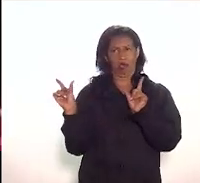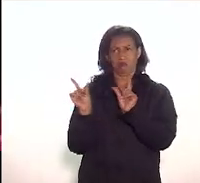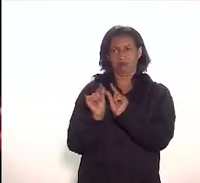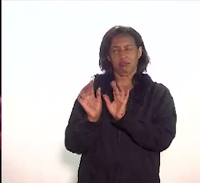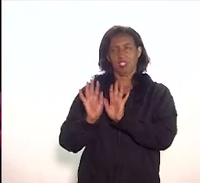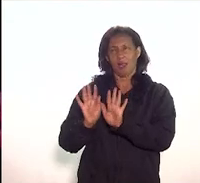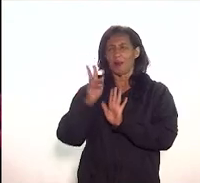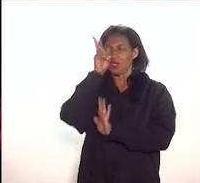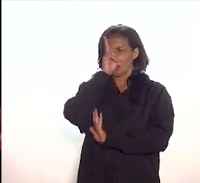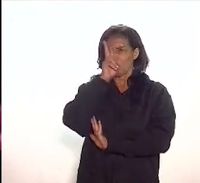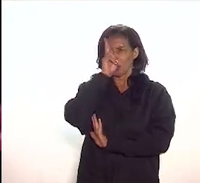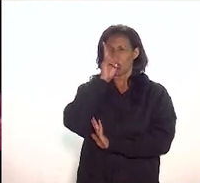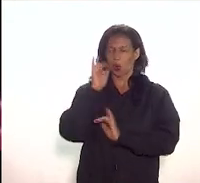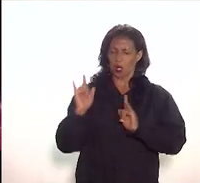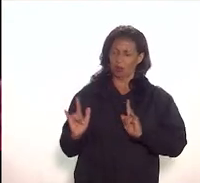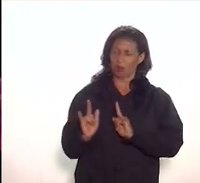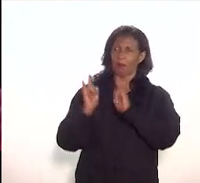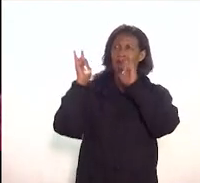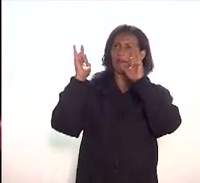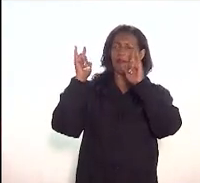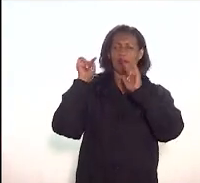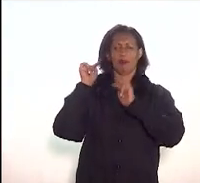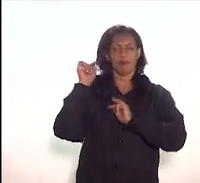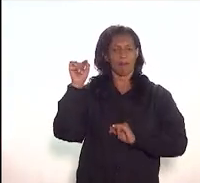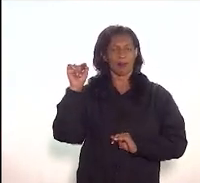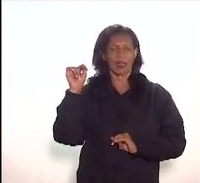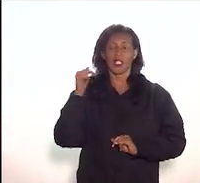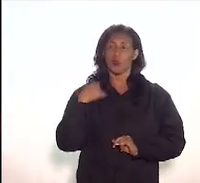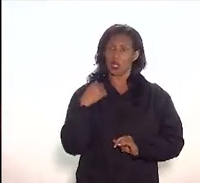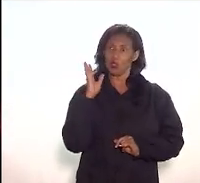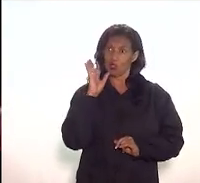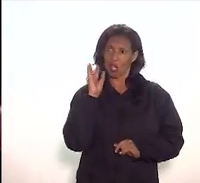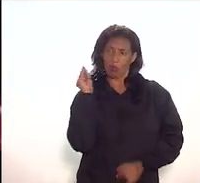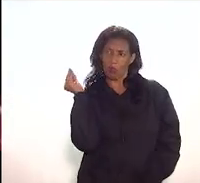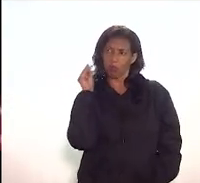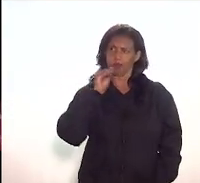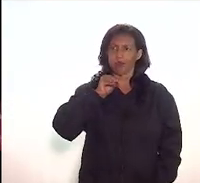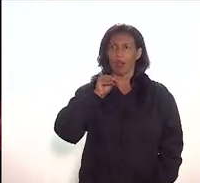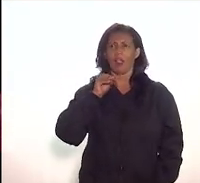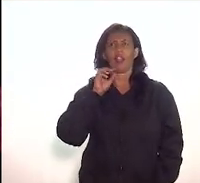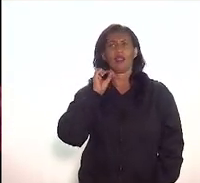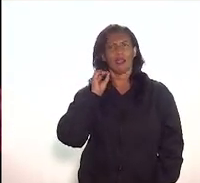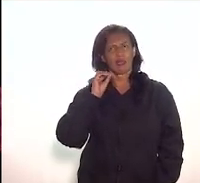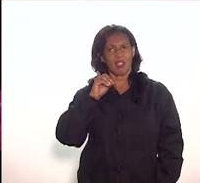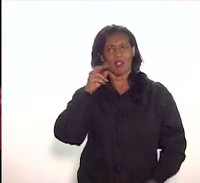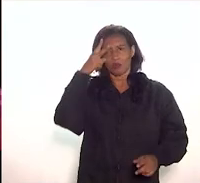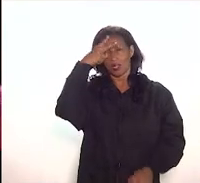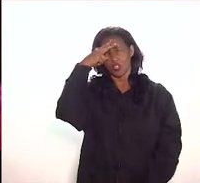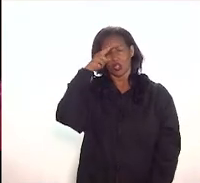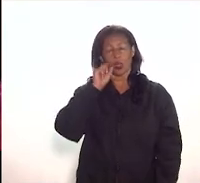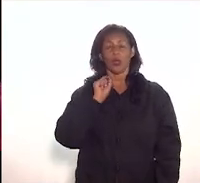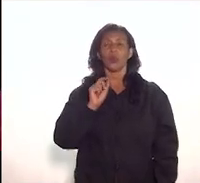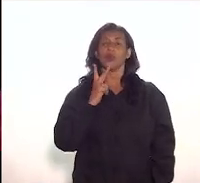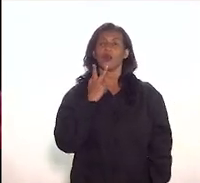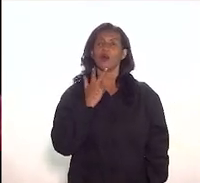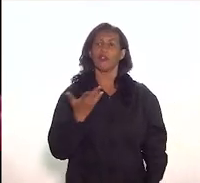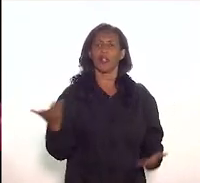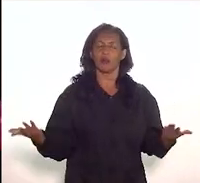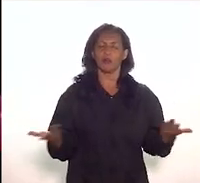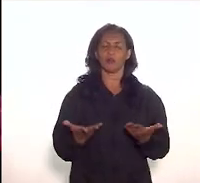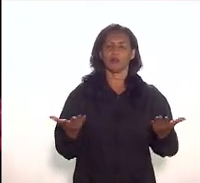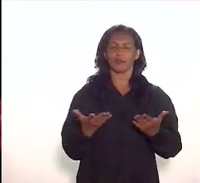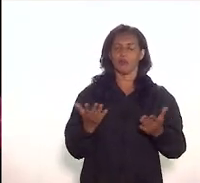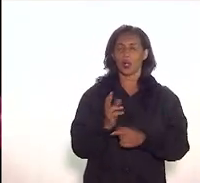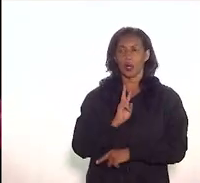história toda em cima daquele prédio e o já foi incluído nesse percurso então o que eu quero dizer é que o